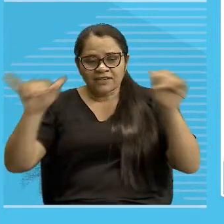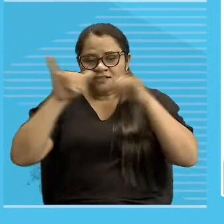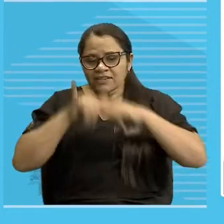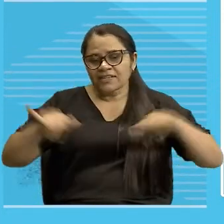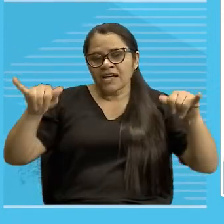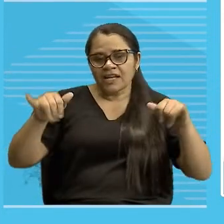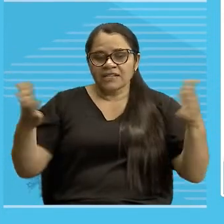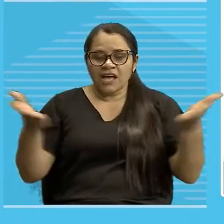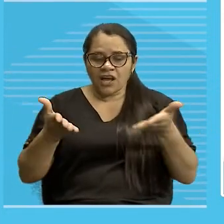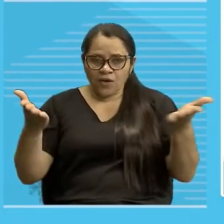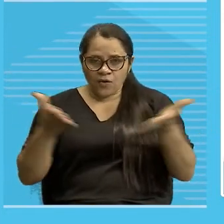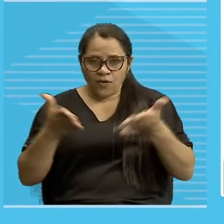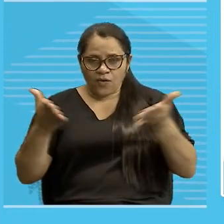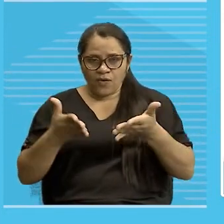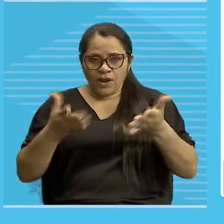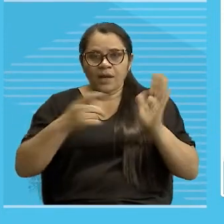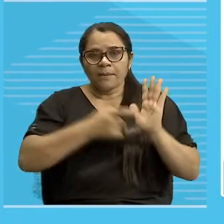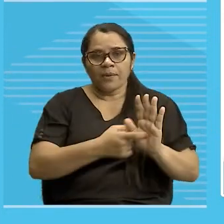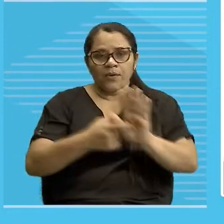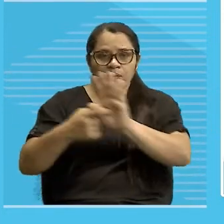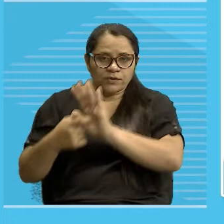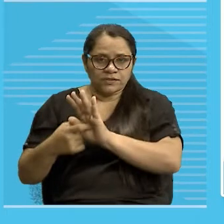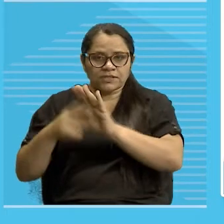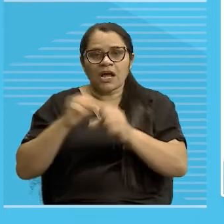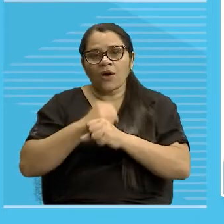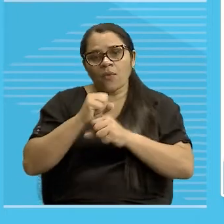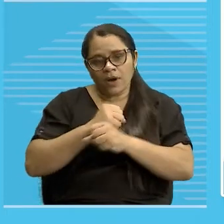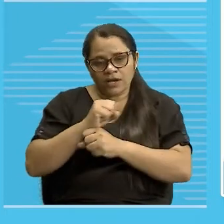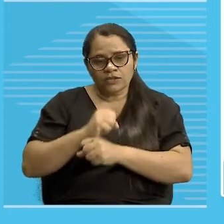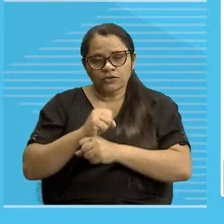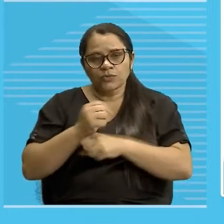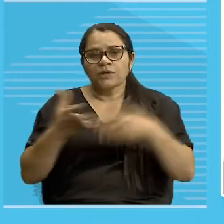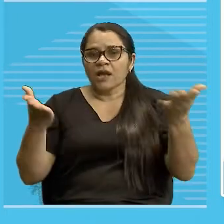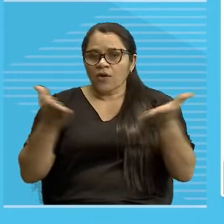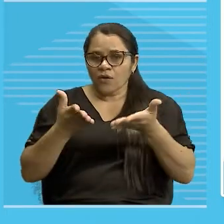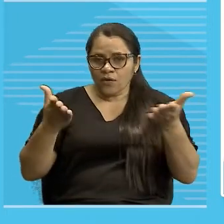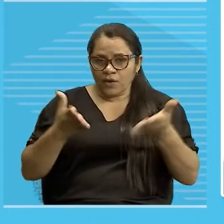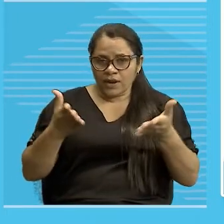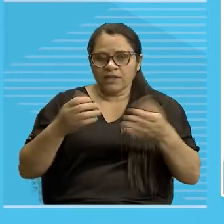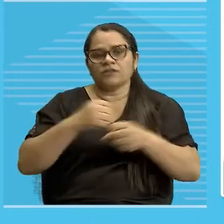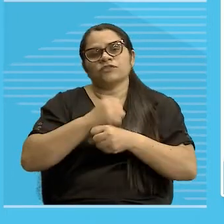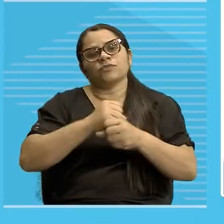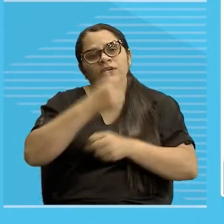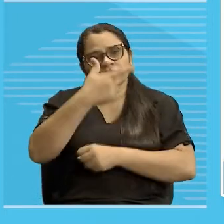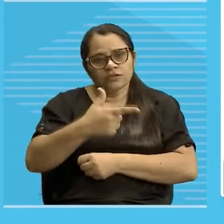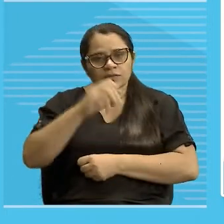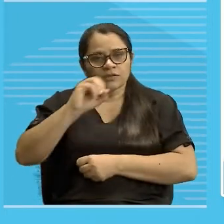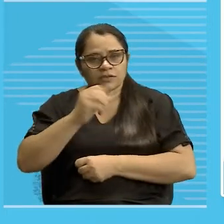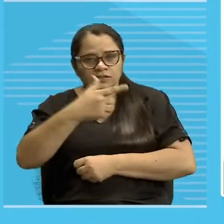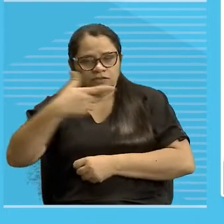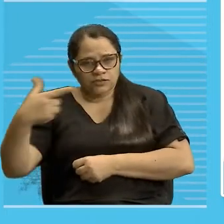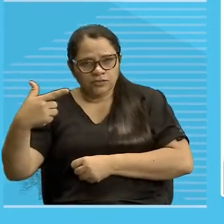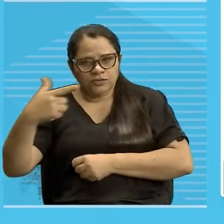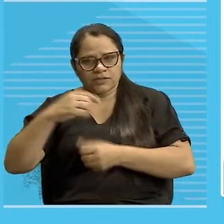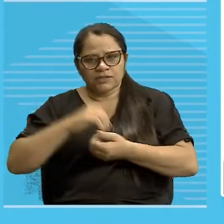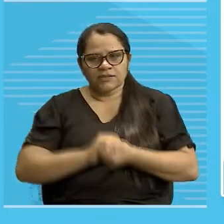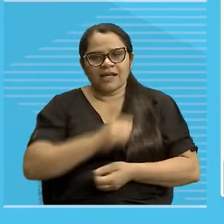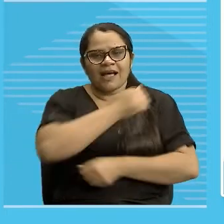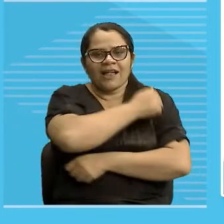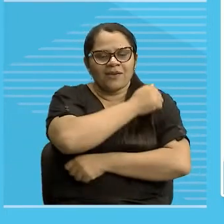vai ativar ao ano corrente, ou seja, ao ano de 2022. Olha aí,